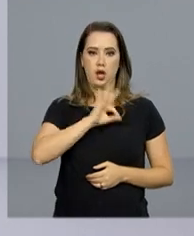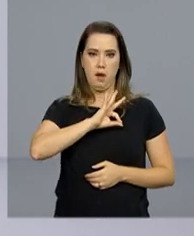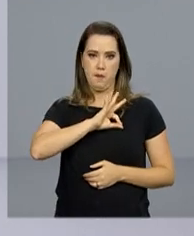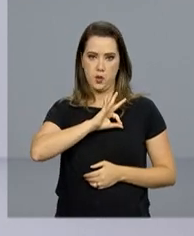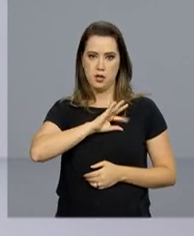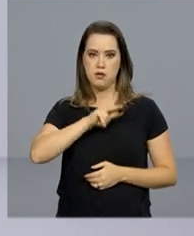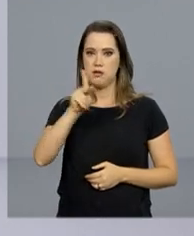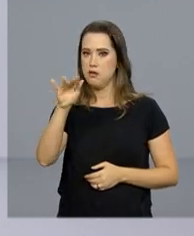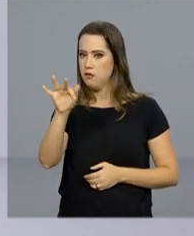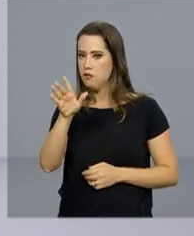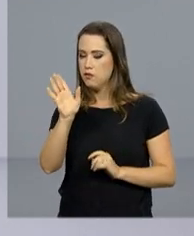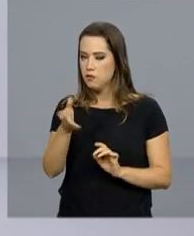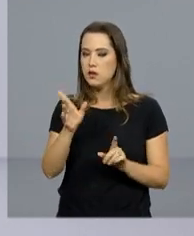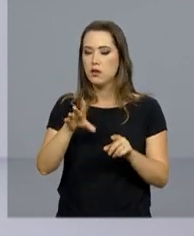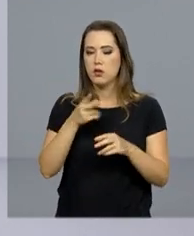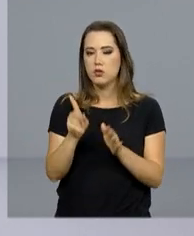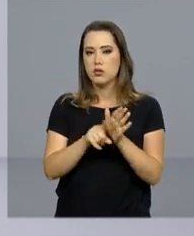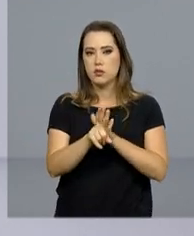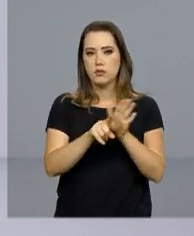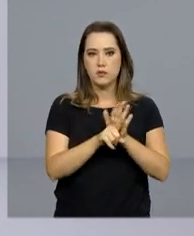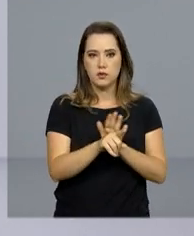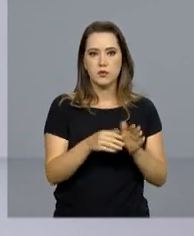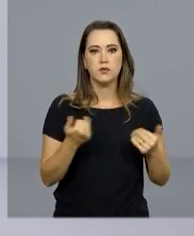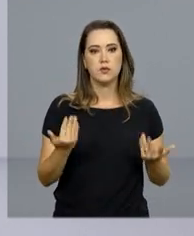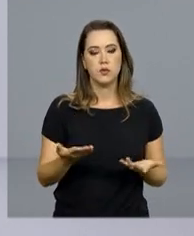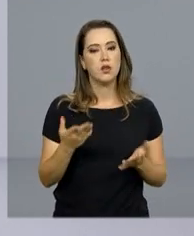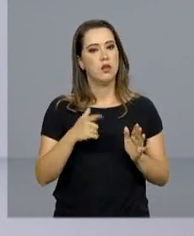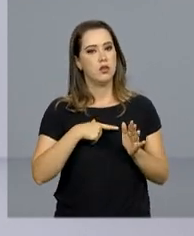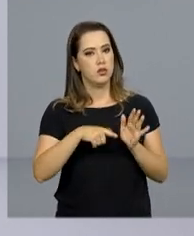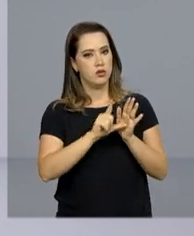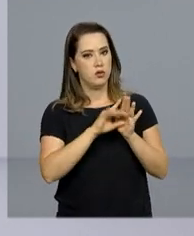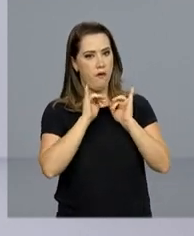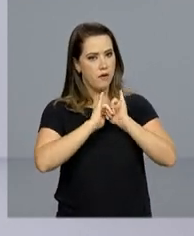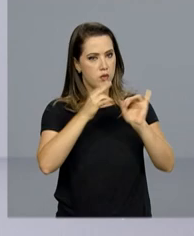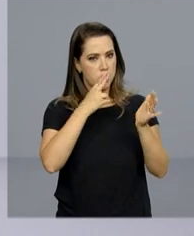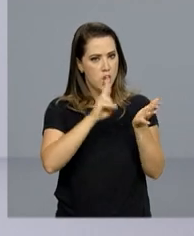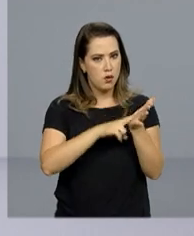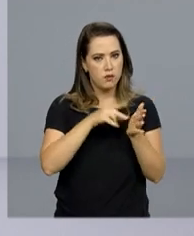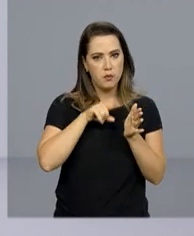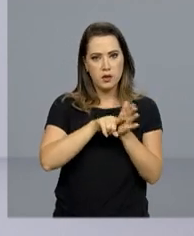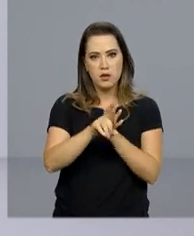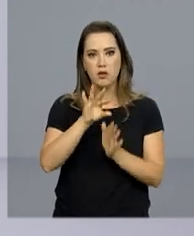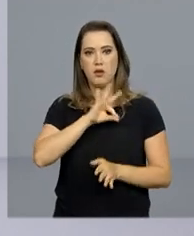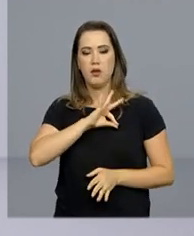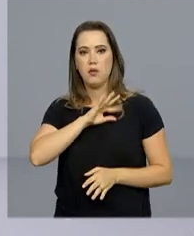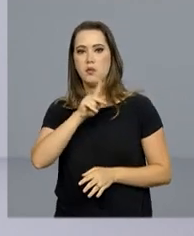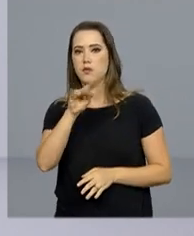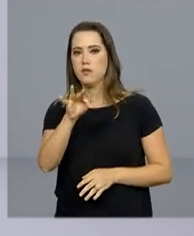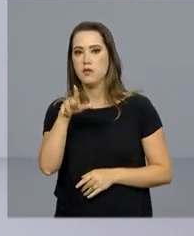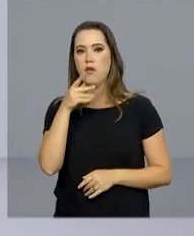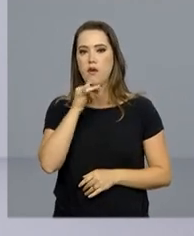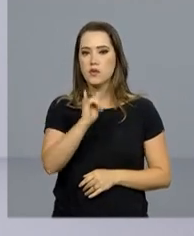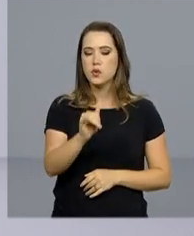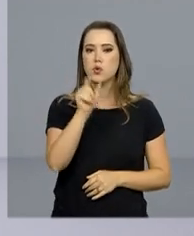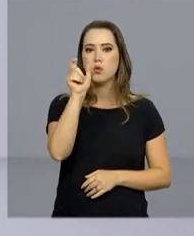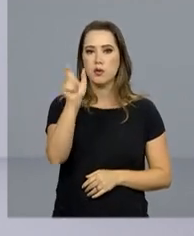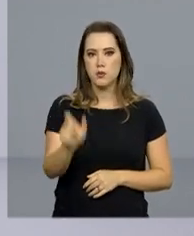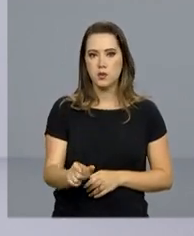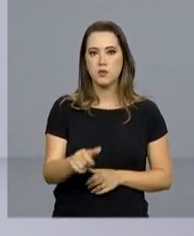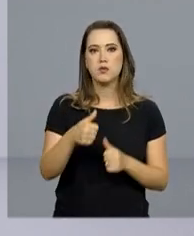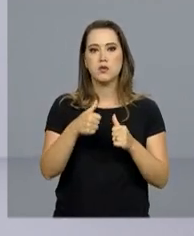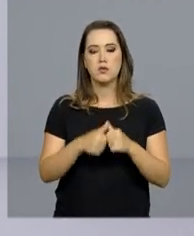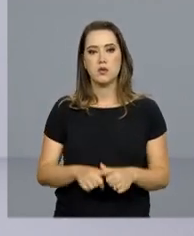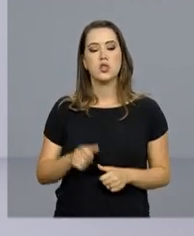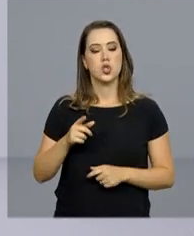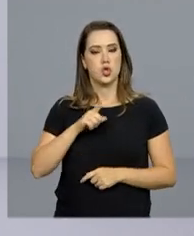autoridades locais já estão investigando o caso. Agora há pouco, em nota divulgada à imprensa, a Polícia Federal informou que o